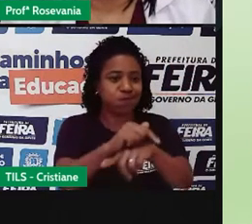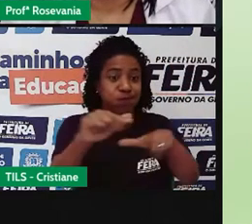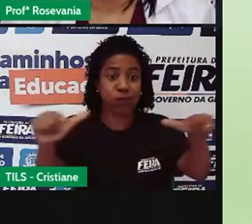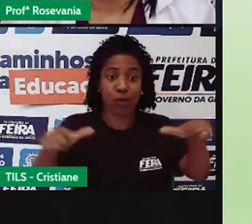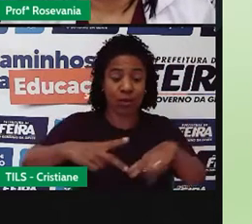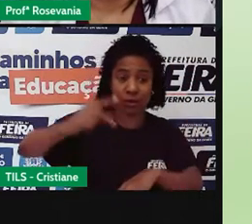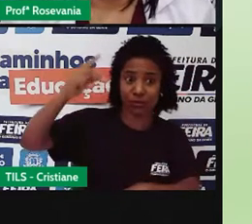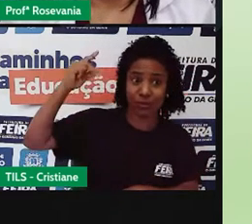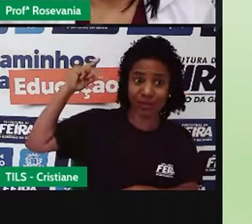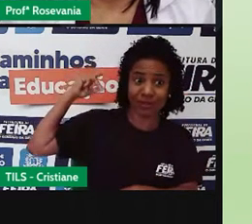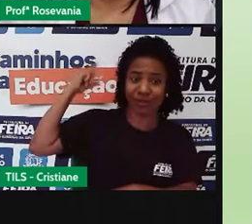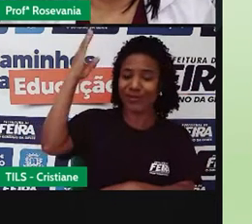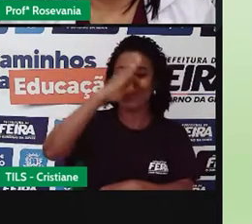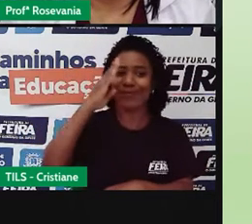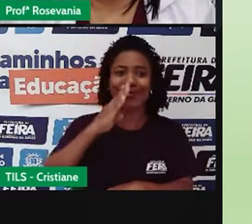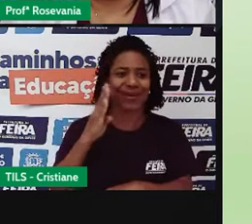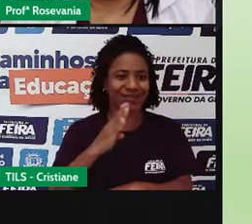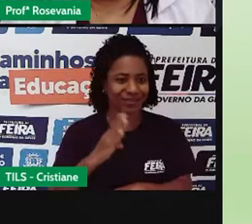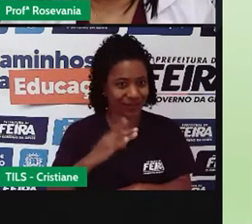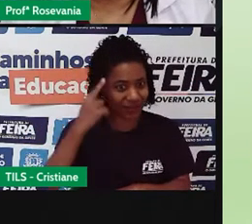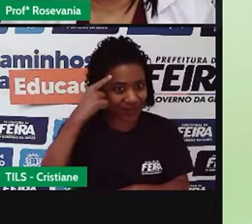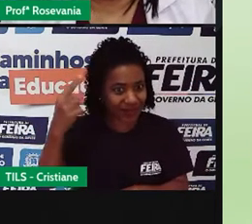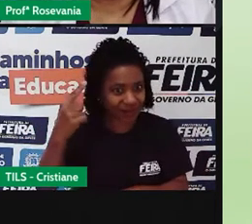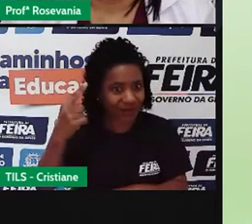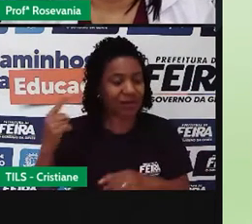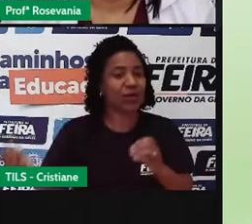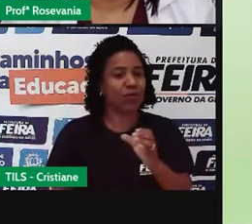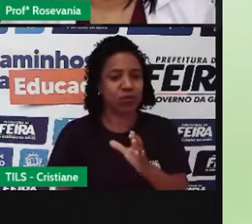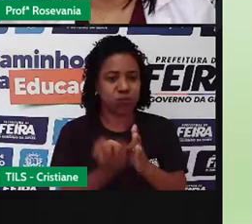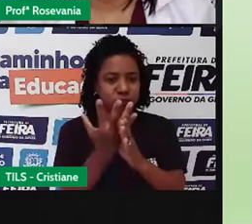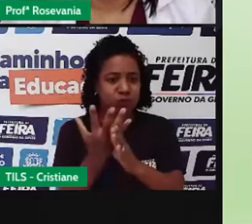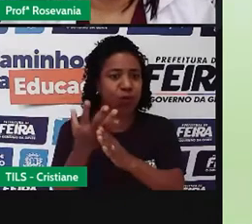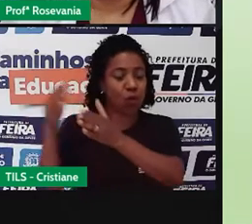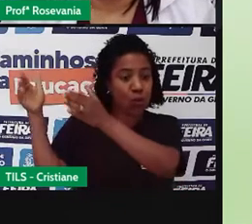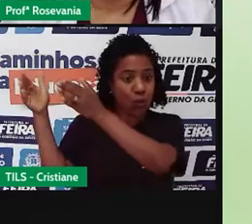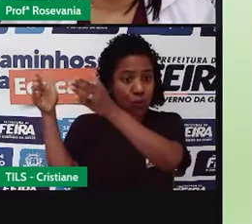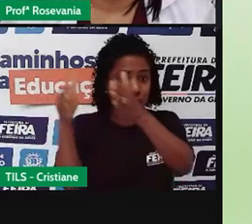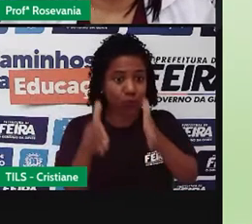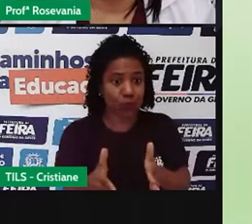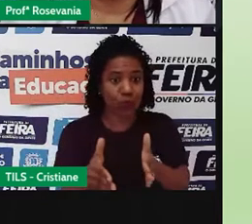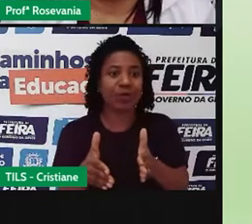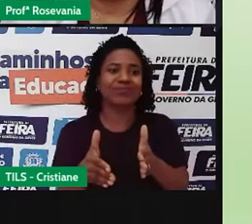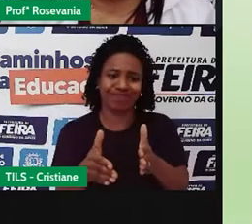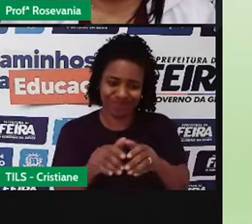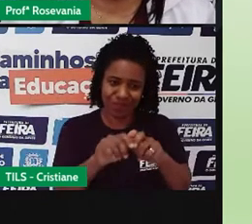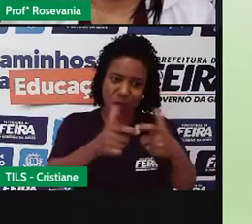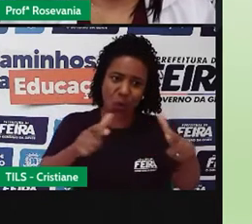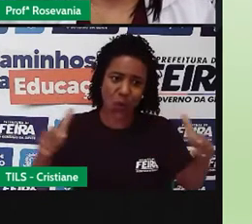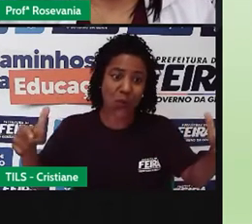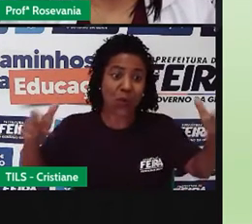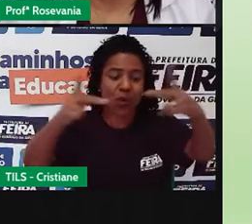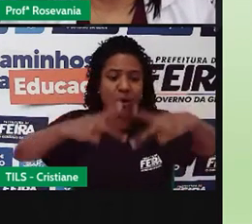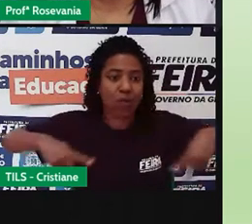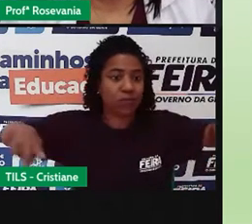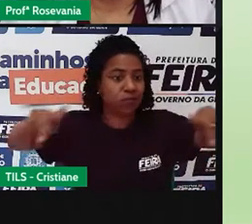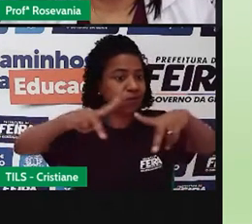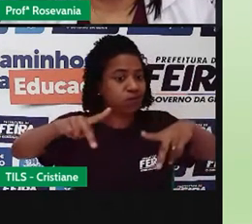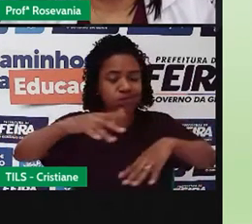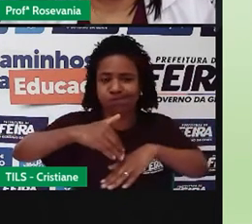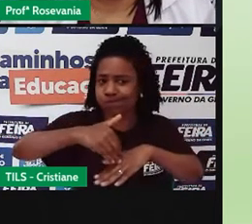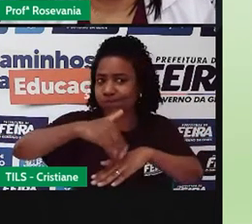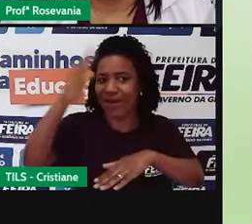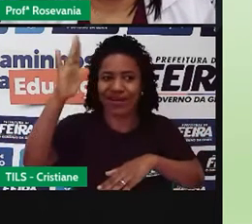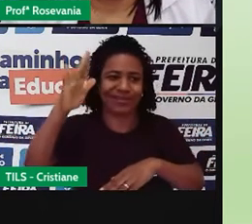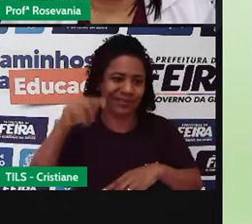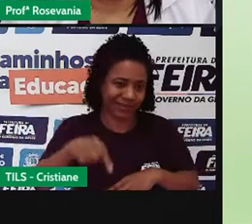distribuição da população aqui é bem maior, ou a concentração da população aqui é bem maior do que no restante do país. E isso vai ajudar